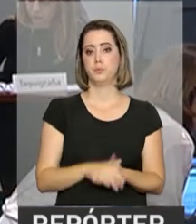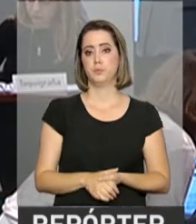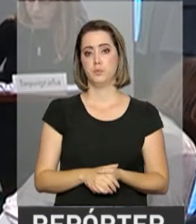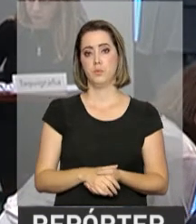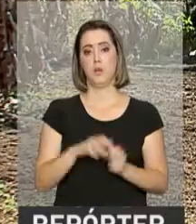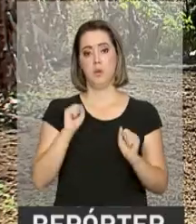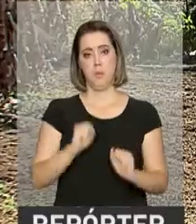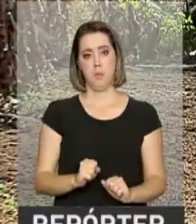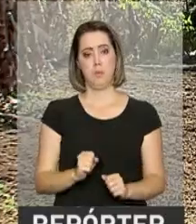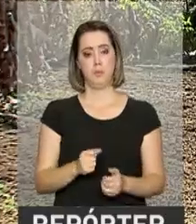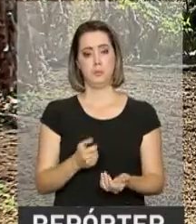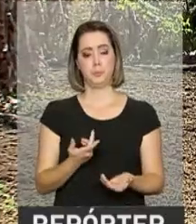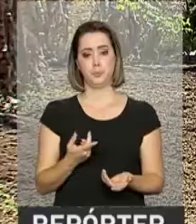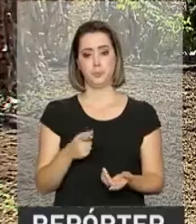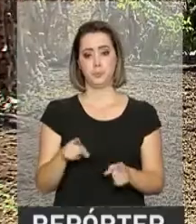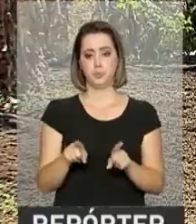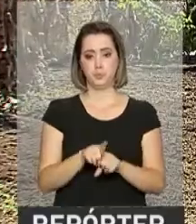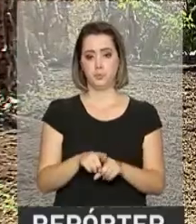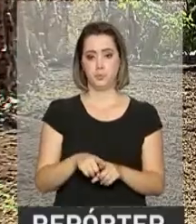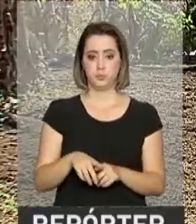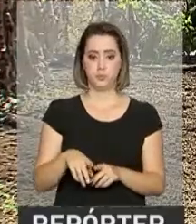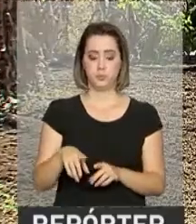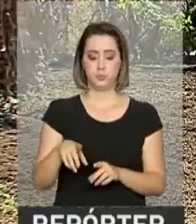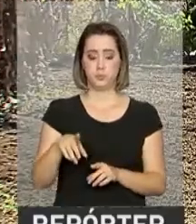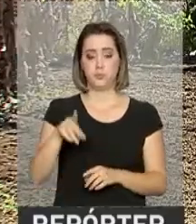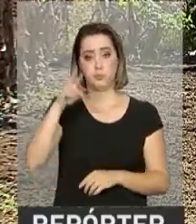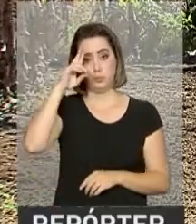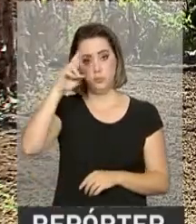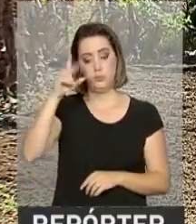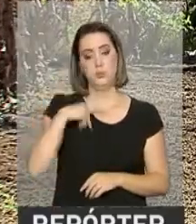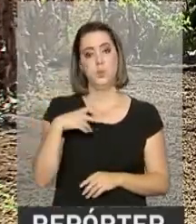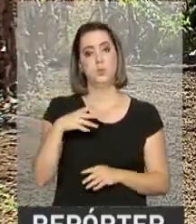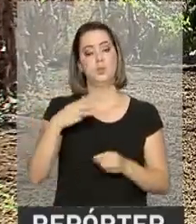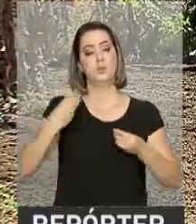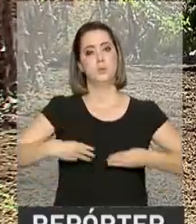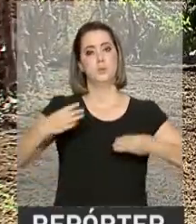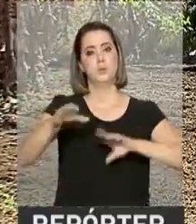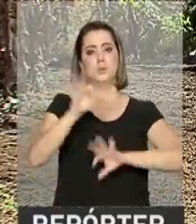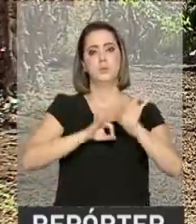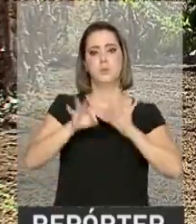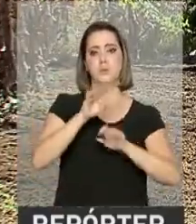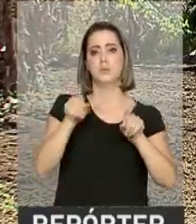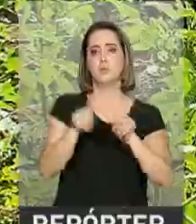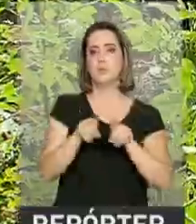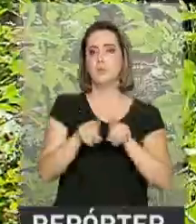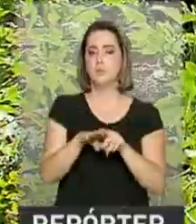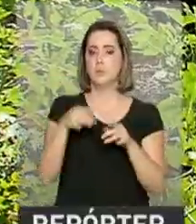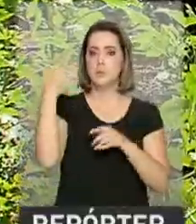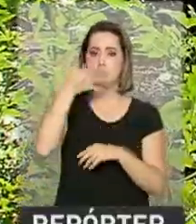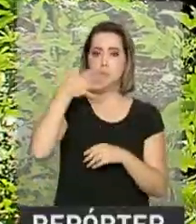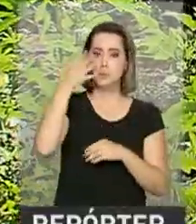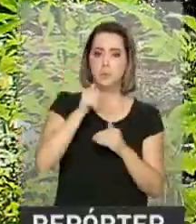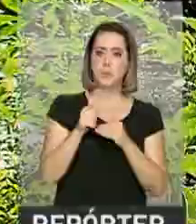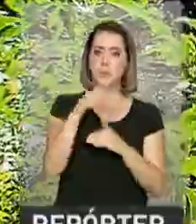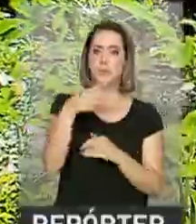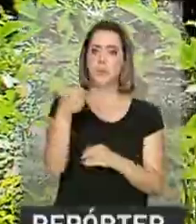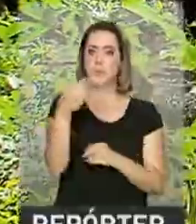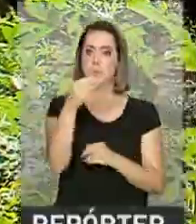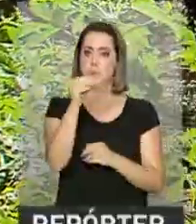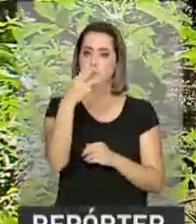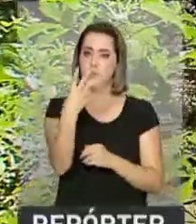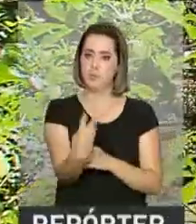ter acesso a crédito. O diretor do Ministério do Planejamento também explicou que o déficit na Previdência Rural passa dos 103